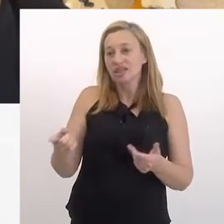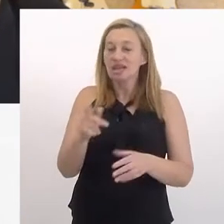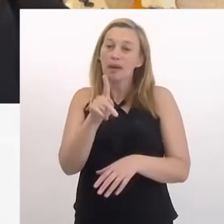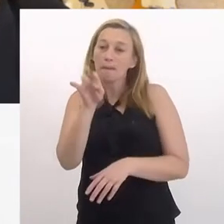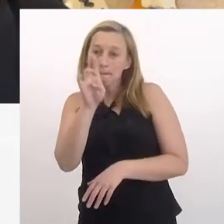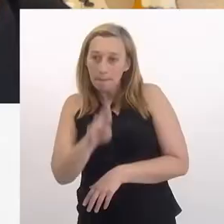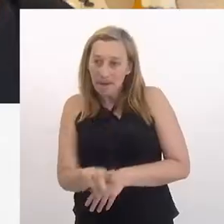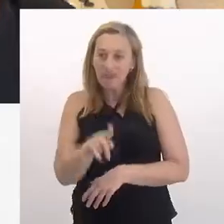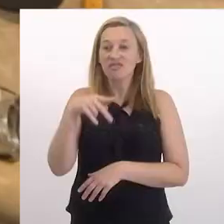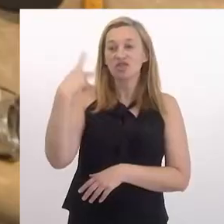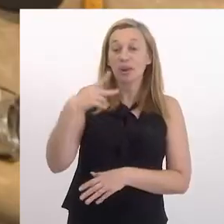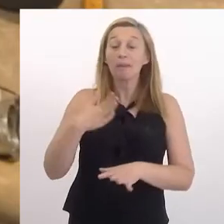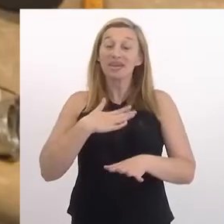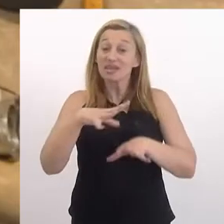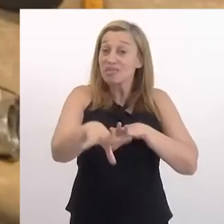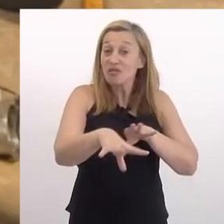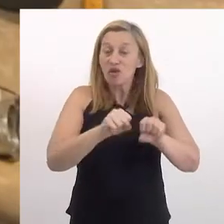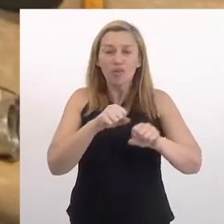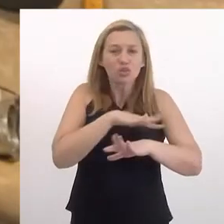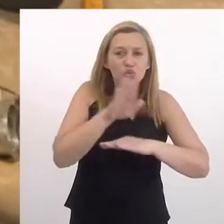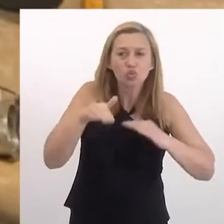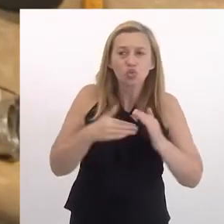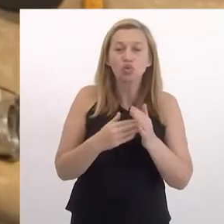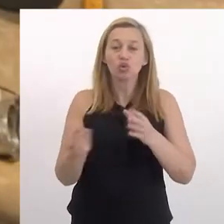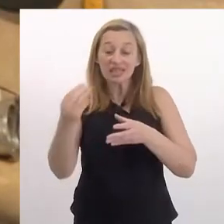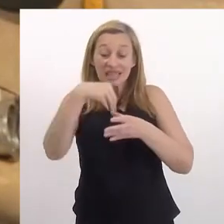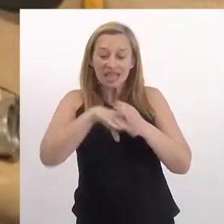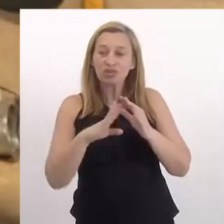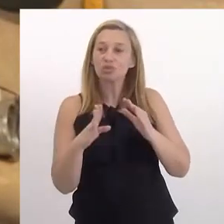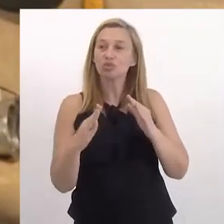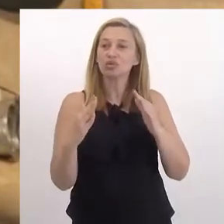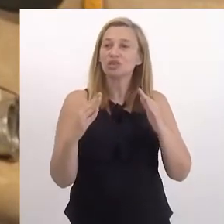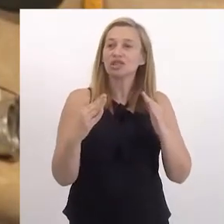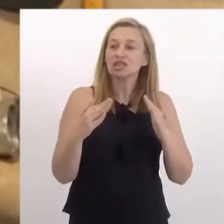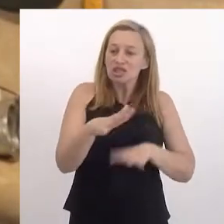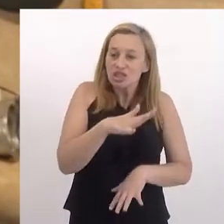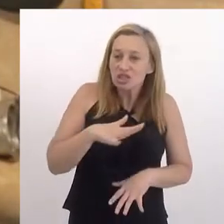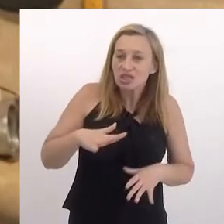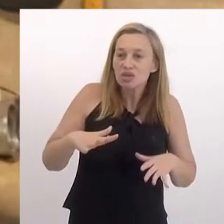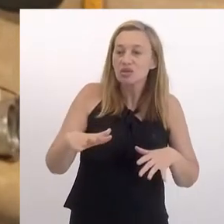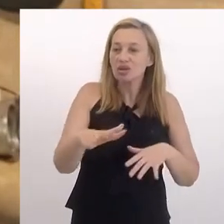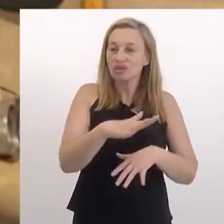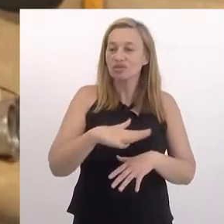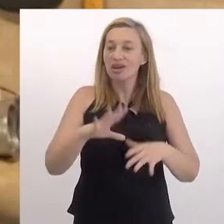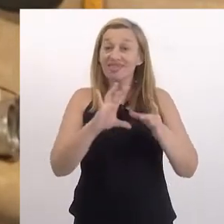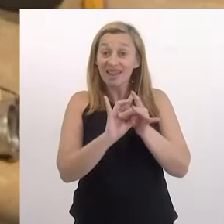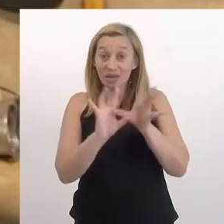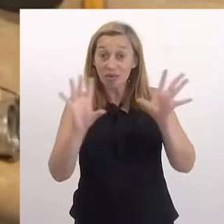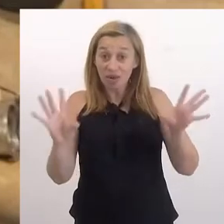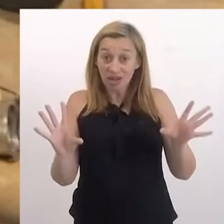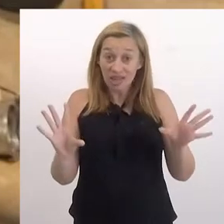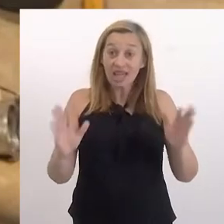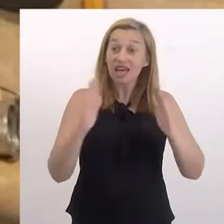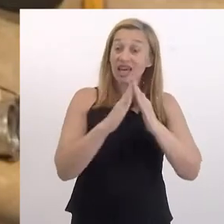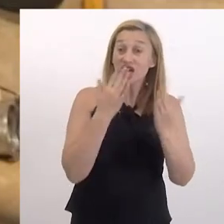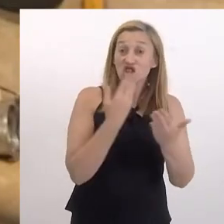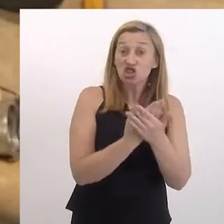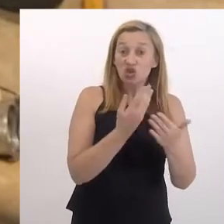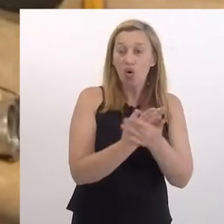vestibular, aquelas coisas de pré-vestibular. Mas a minha formação inteira foi dentro desse ambiente democrático